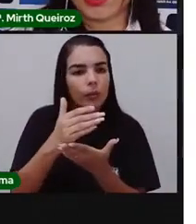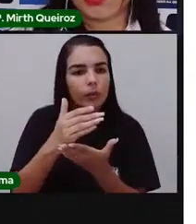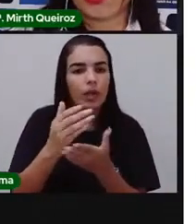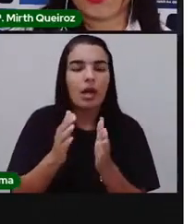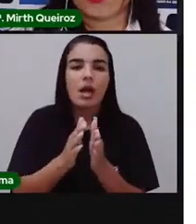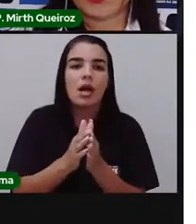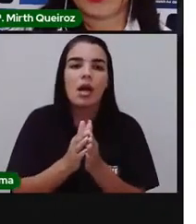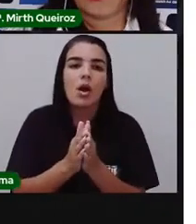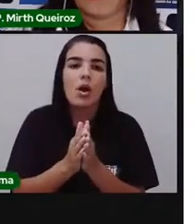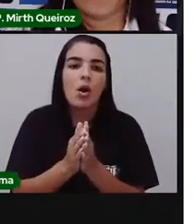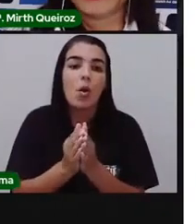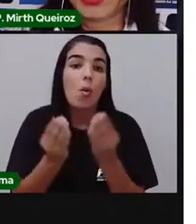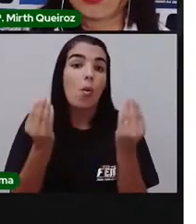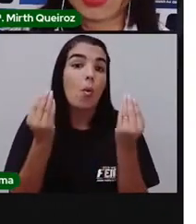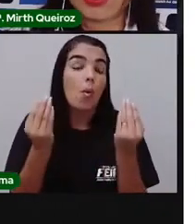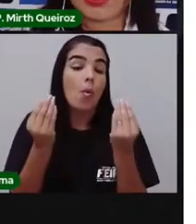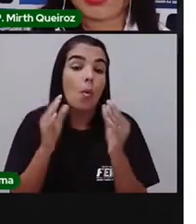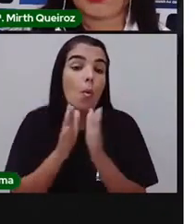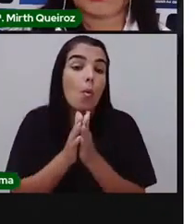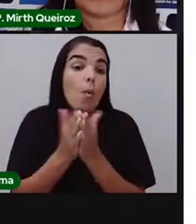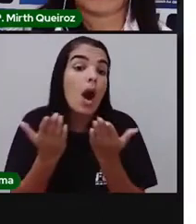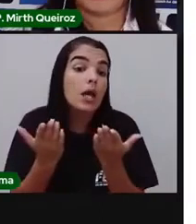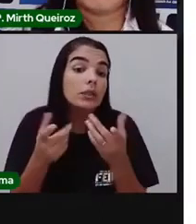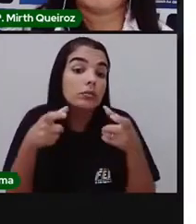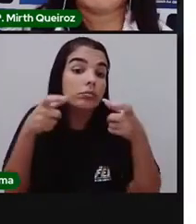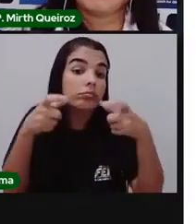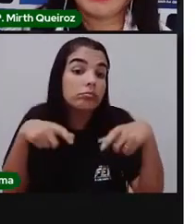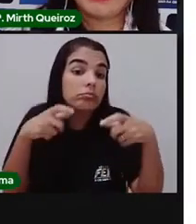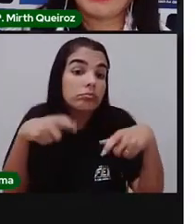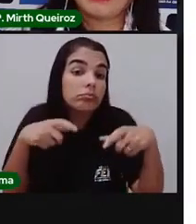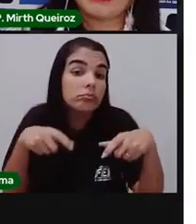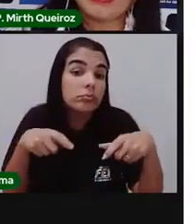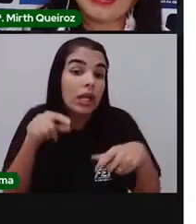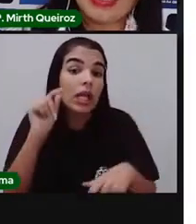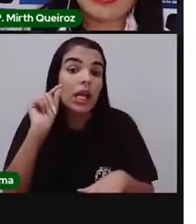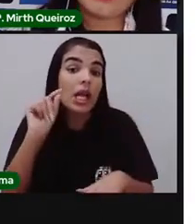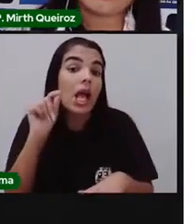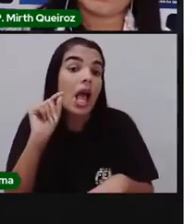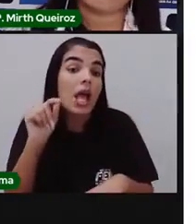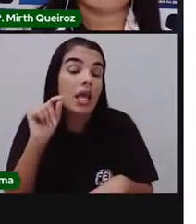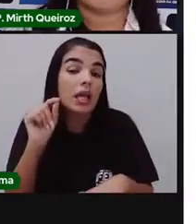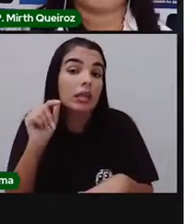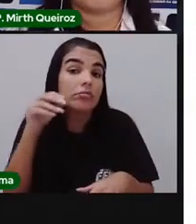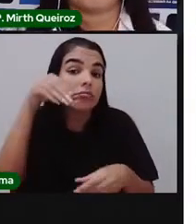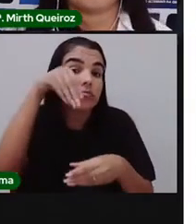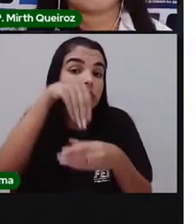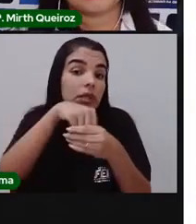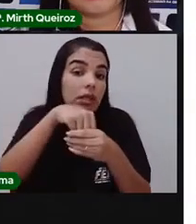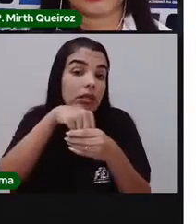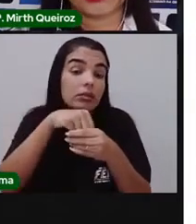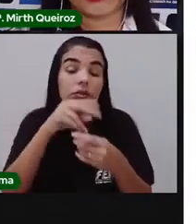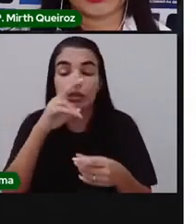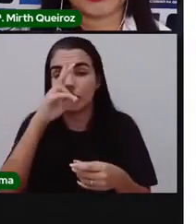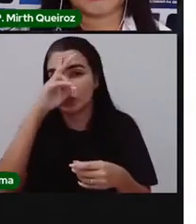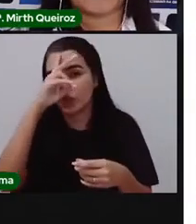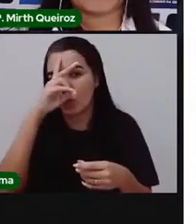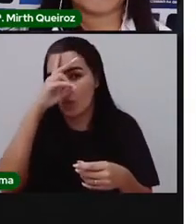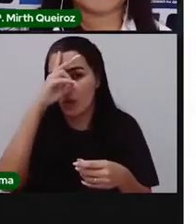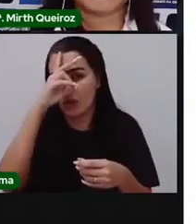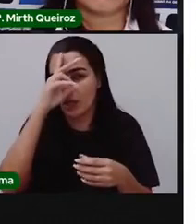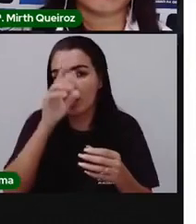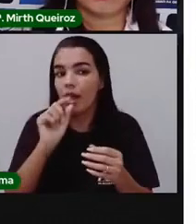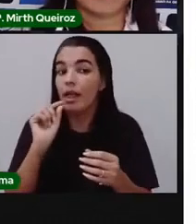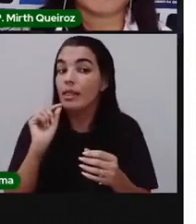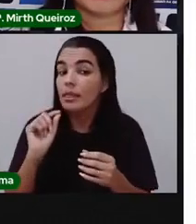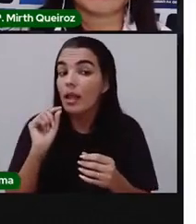aconteceu, onde aconteceu e quem, quem estava ali naquela história. Então,